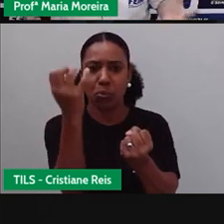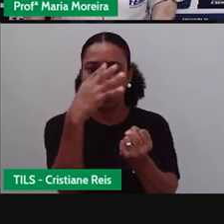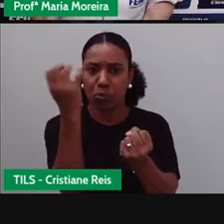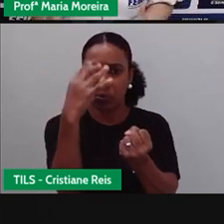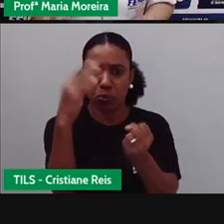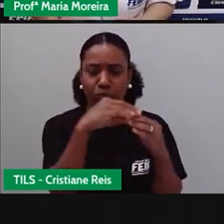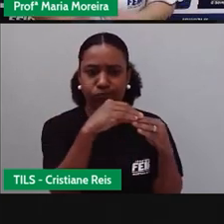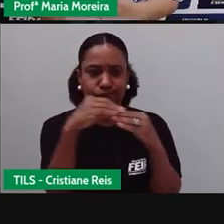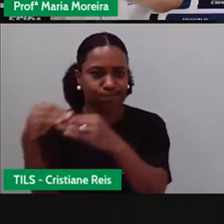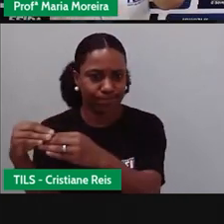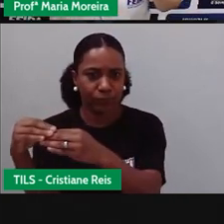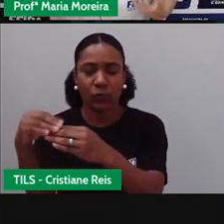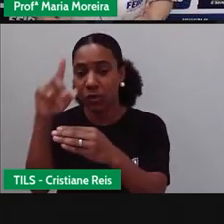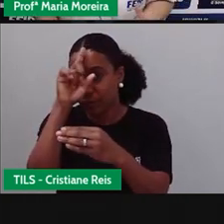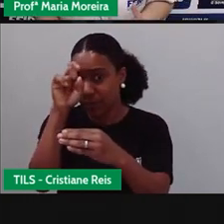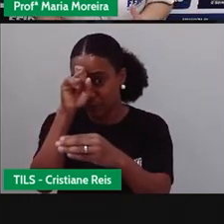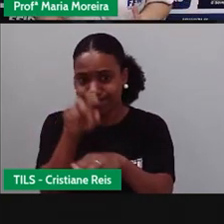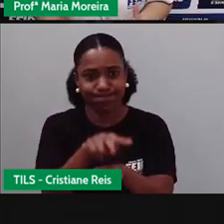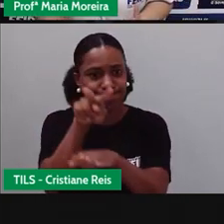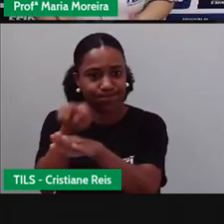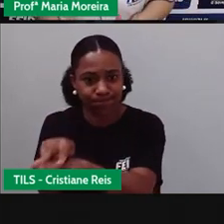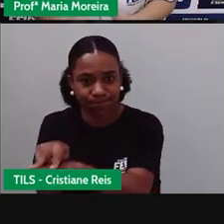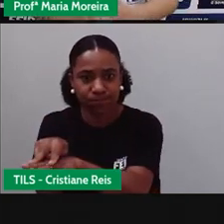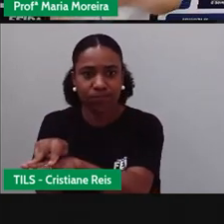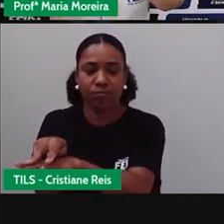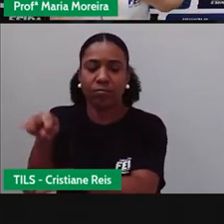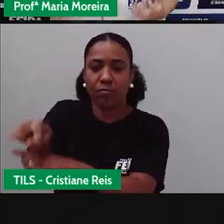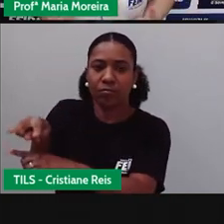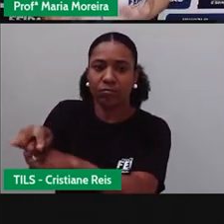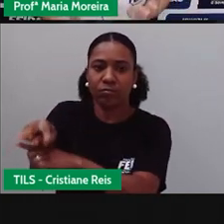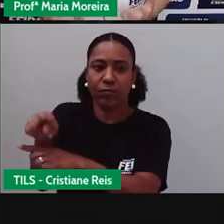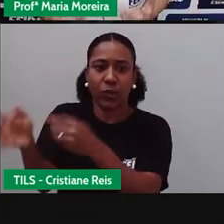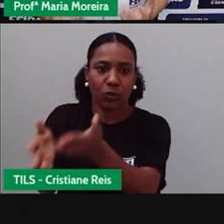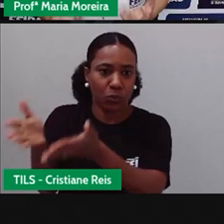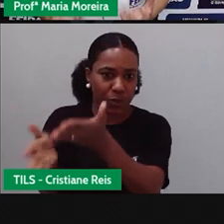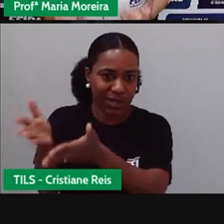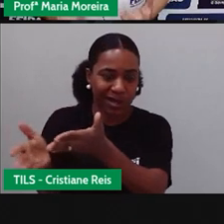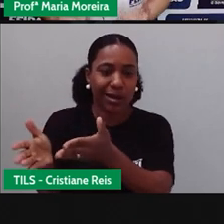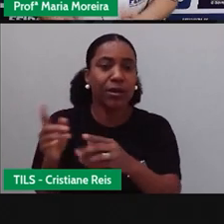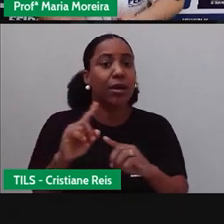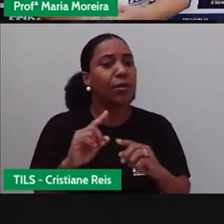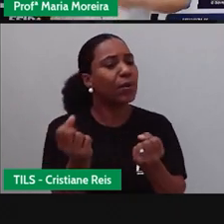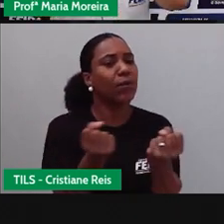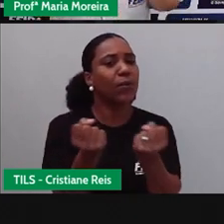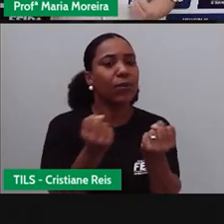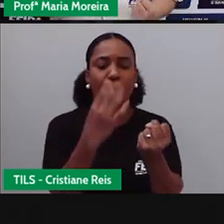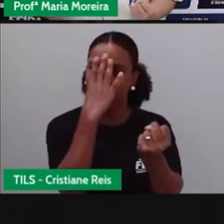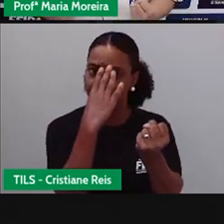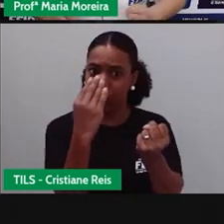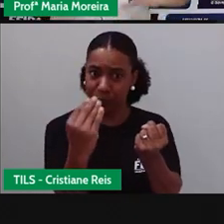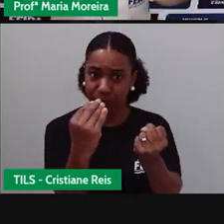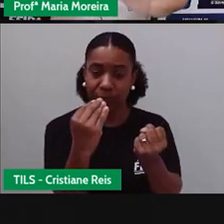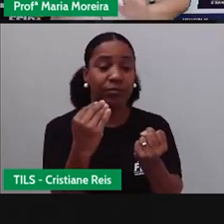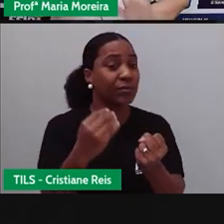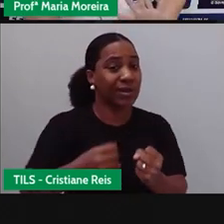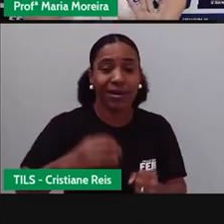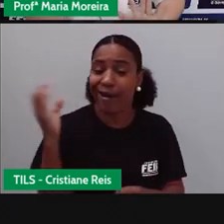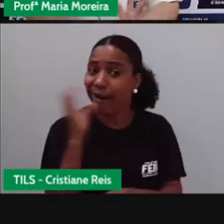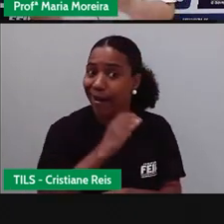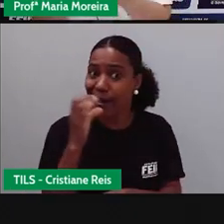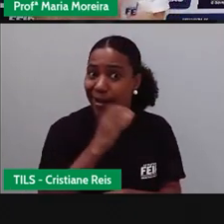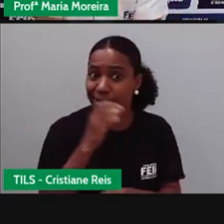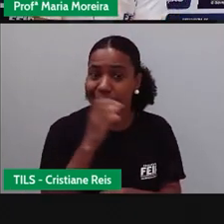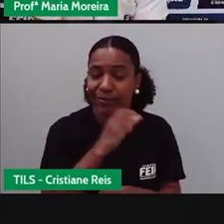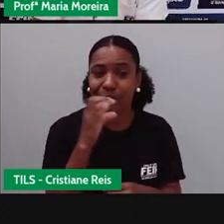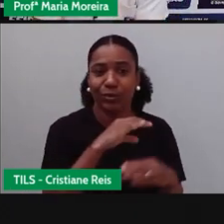ambulância é o quê? O atendimento de emergência. O que é os primeiros socorros, né? O que a pessoa precisa em urgência e depois ele